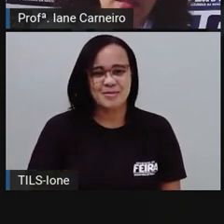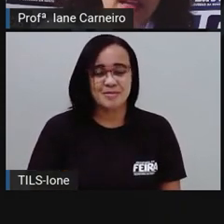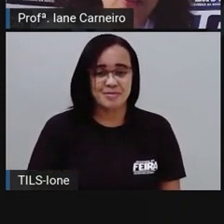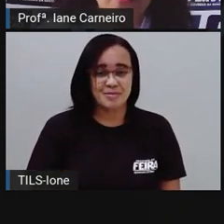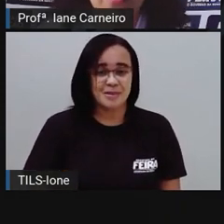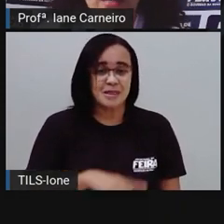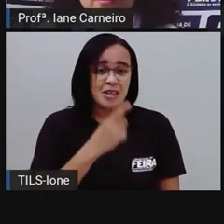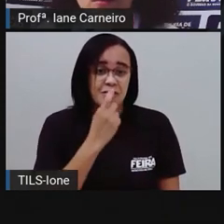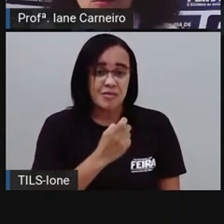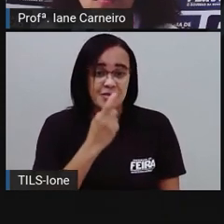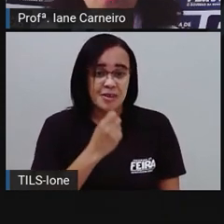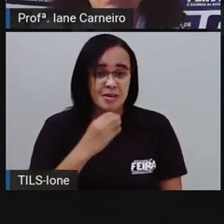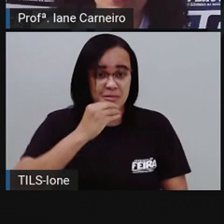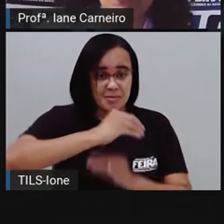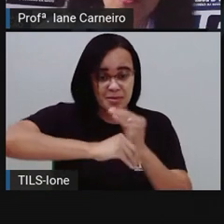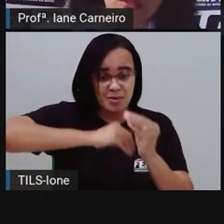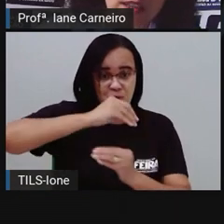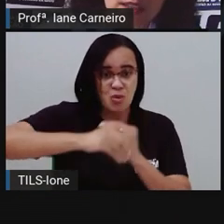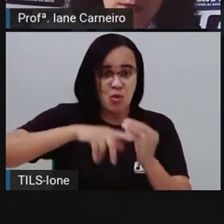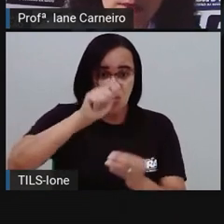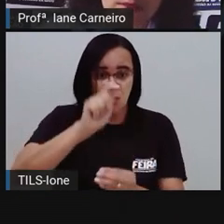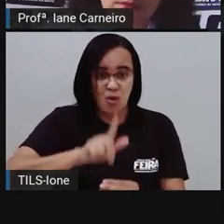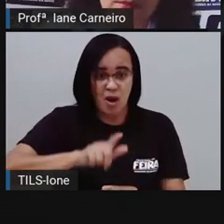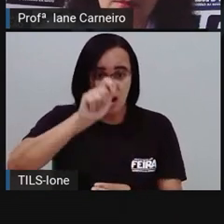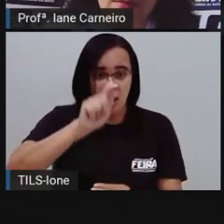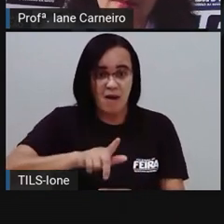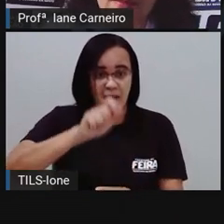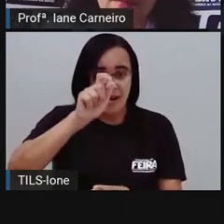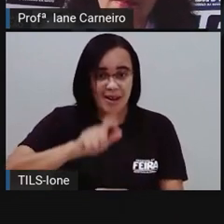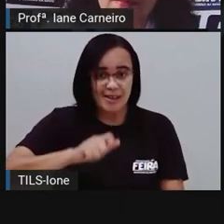Vermelho e azul misturando.